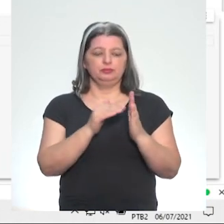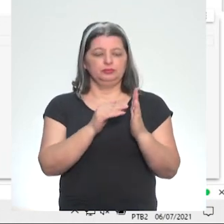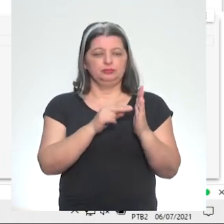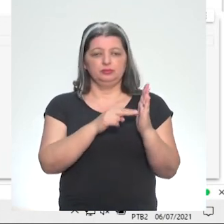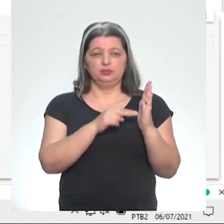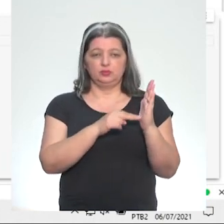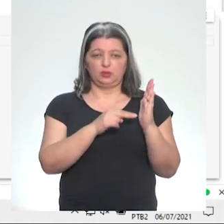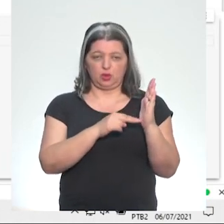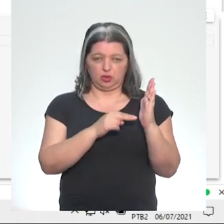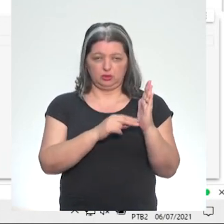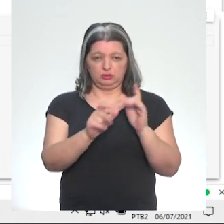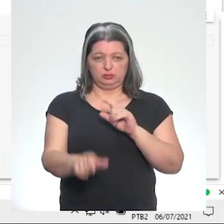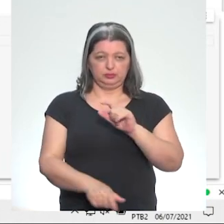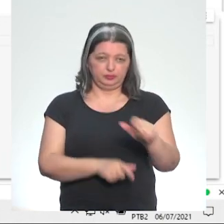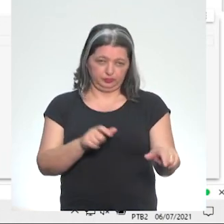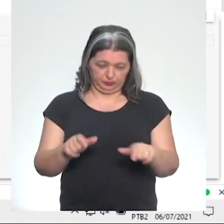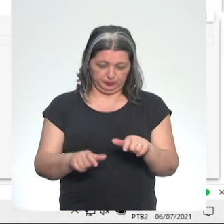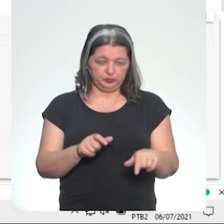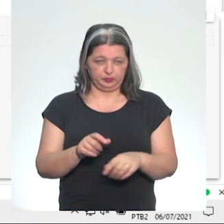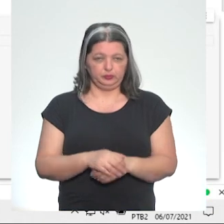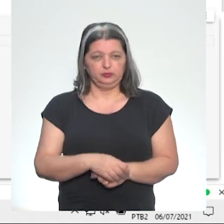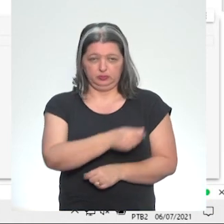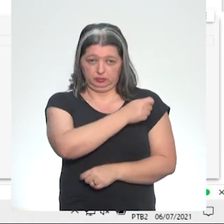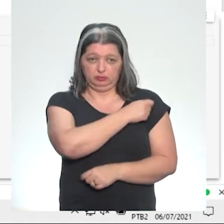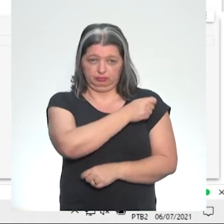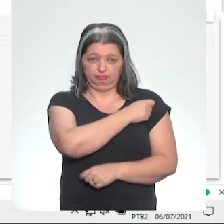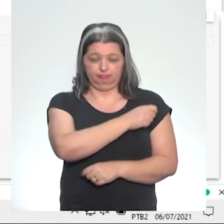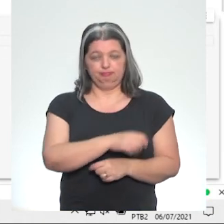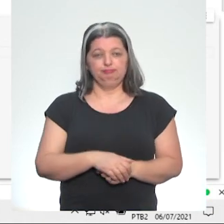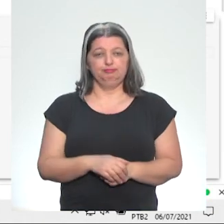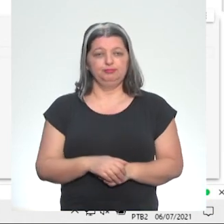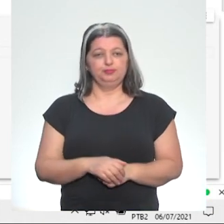notas dos seres humanos lindos e maravilhosos que são meus alunos.